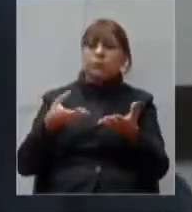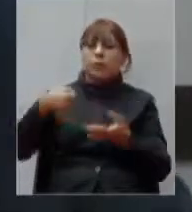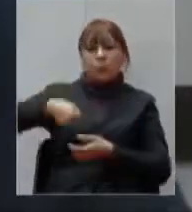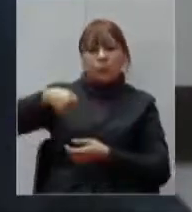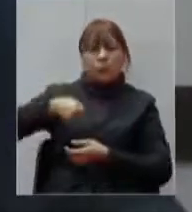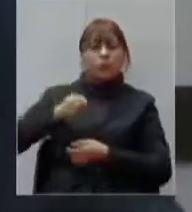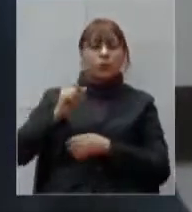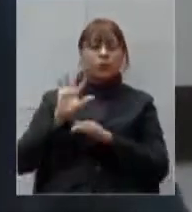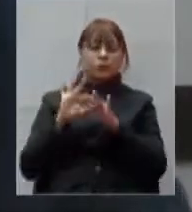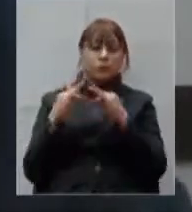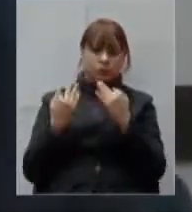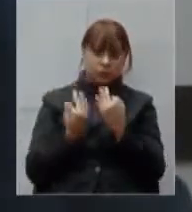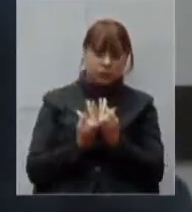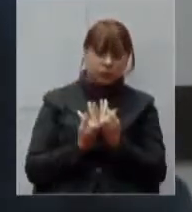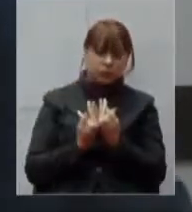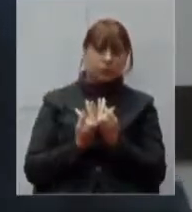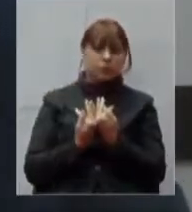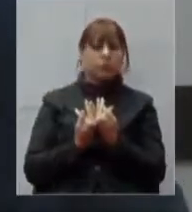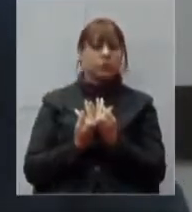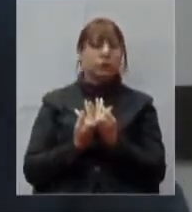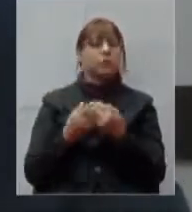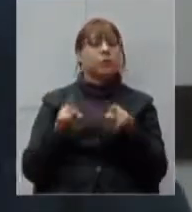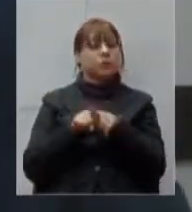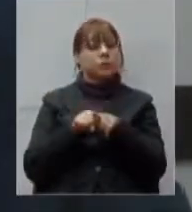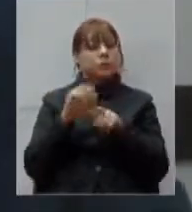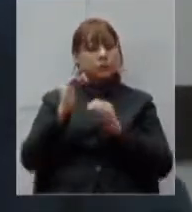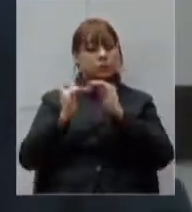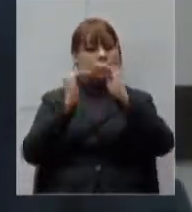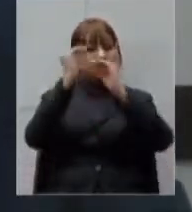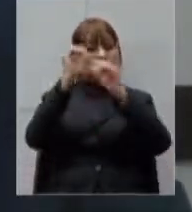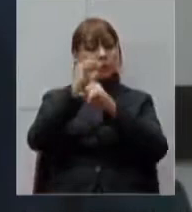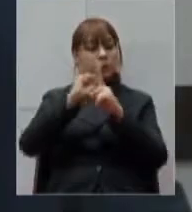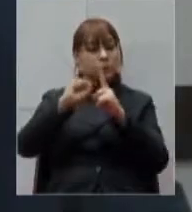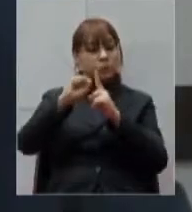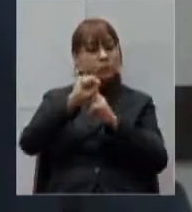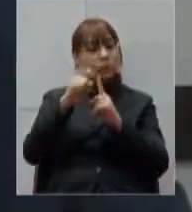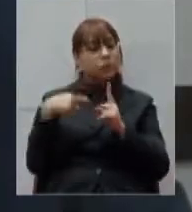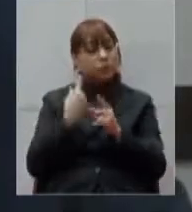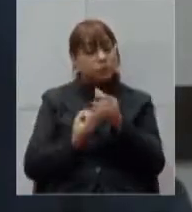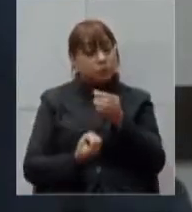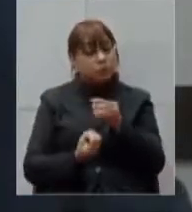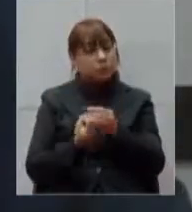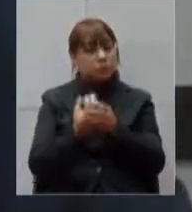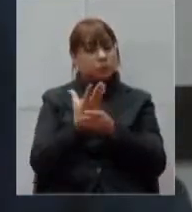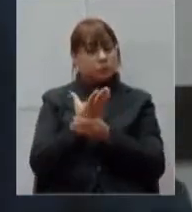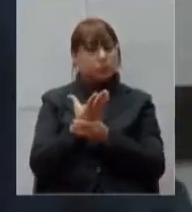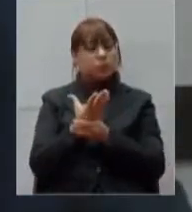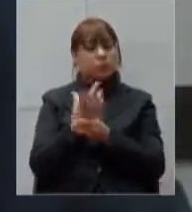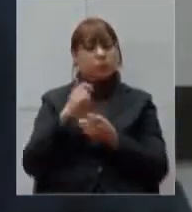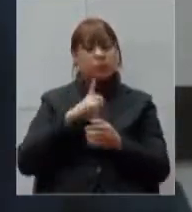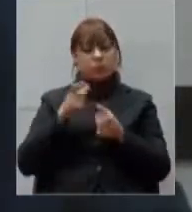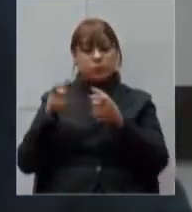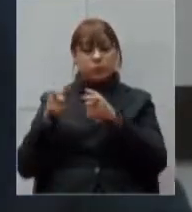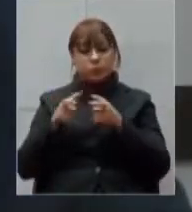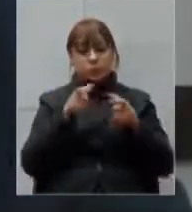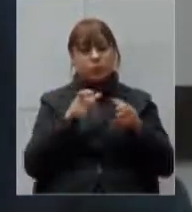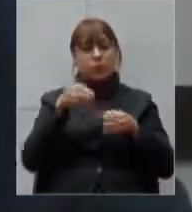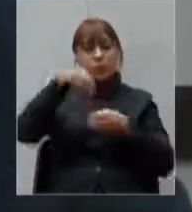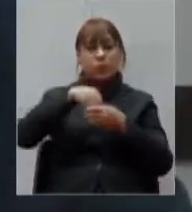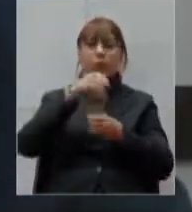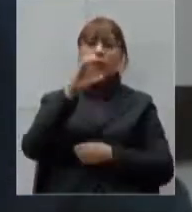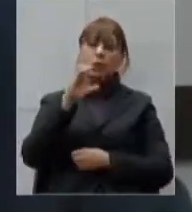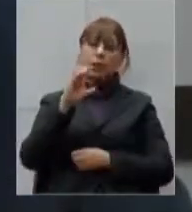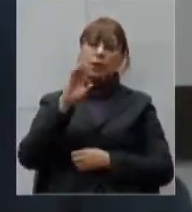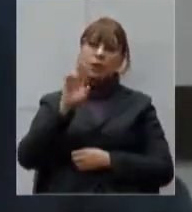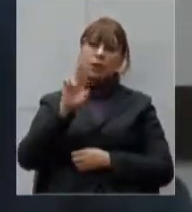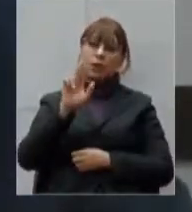a Secretaria de Desenvolvimento Social nós criamos pontos de contato nos CRAS para